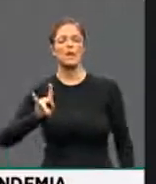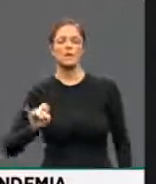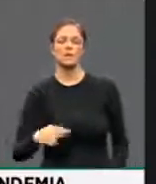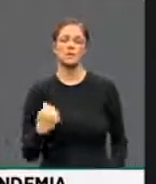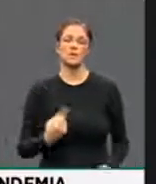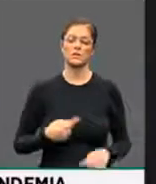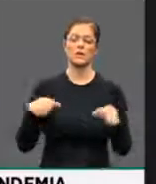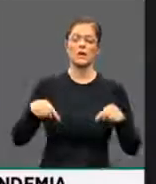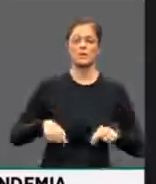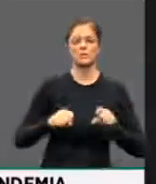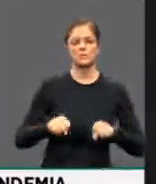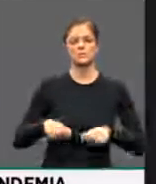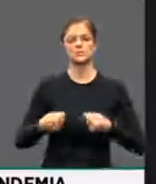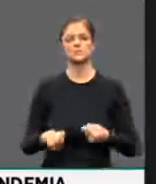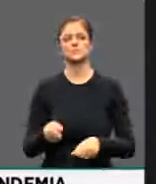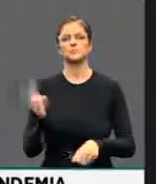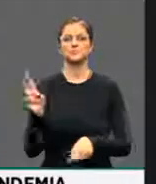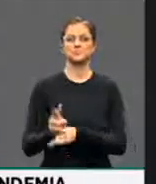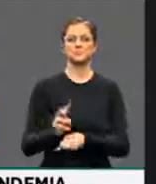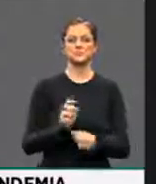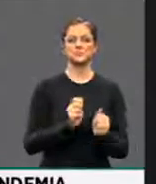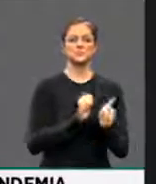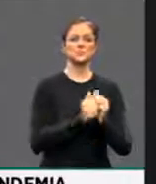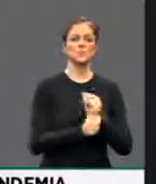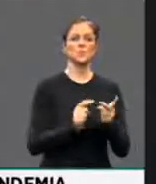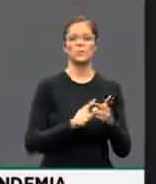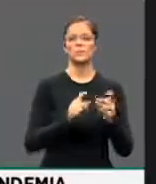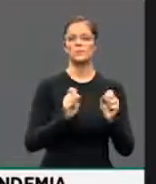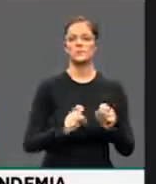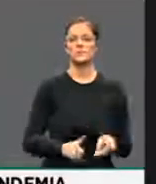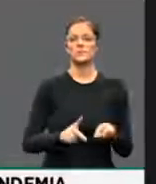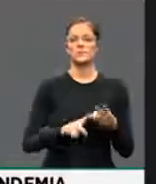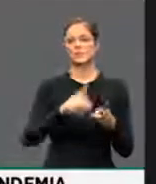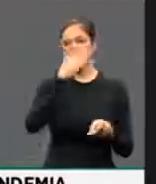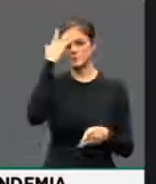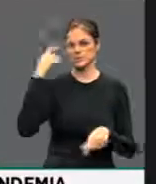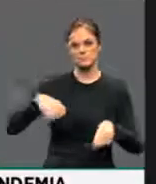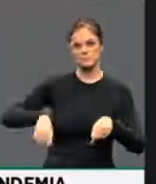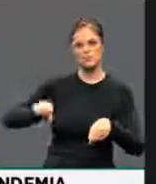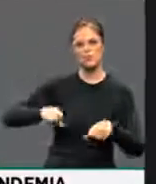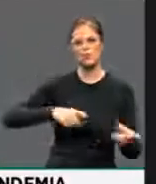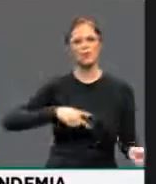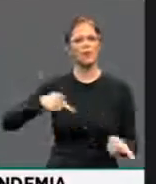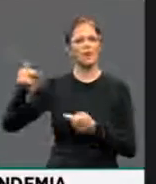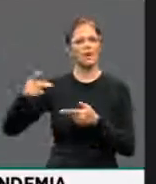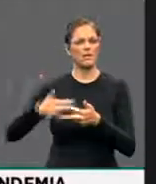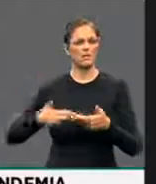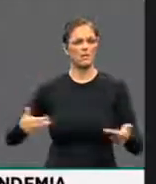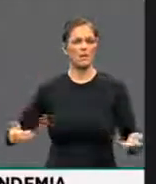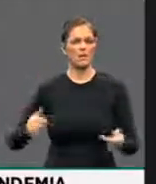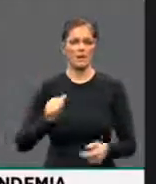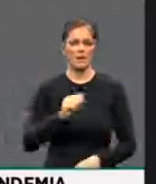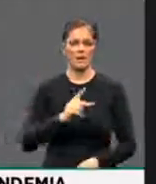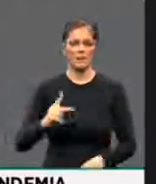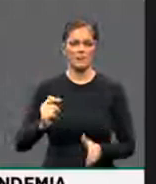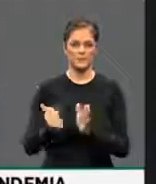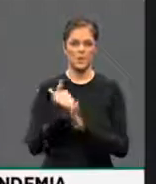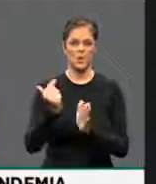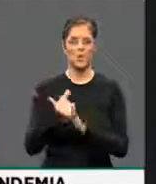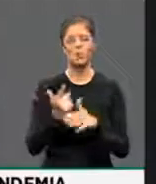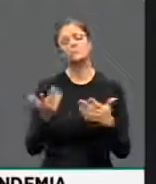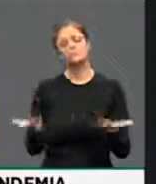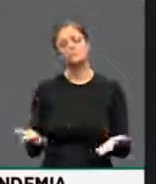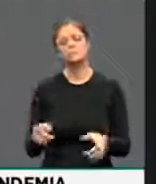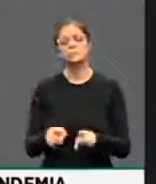defendendo o esporte, os aposentados, os operadores e os motociclistas de aplicativos e também queremos defender